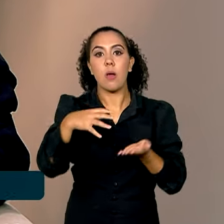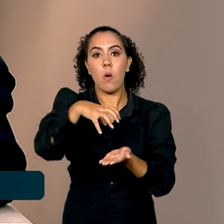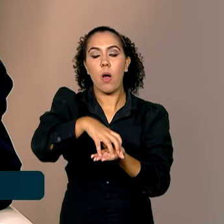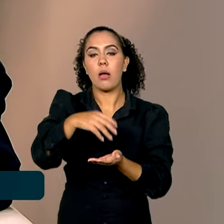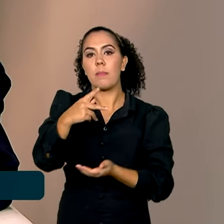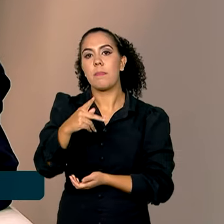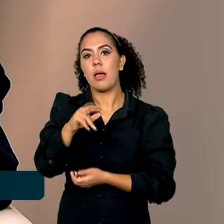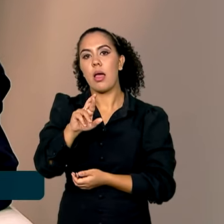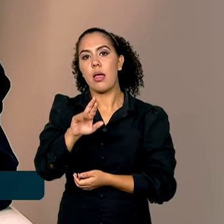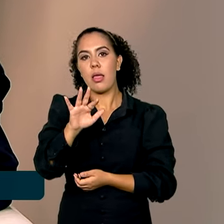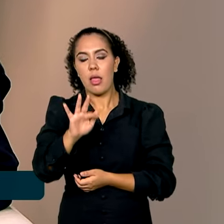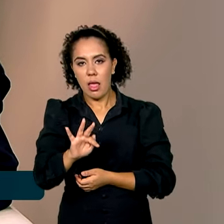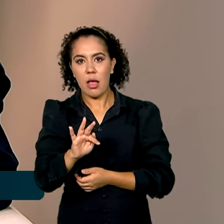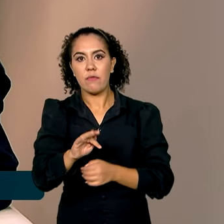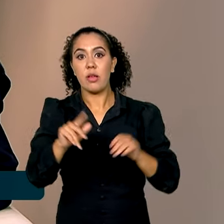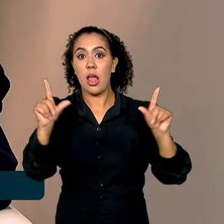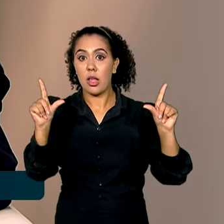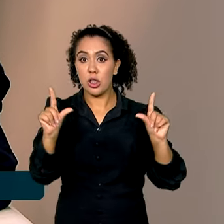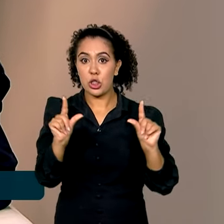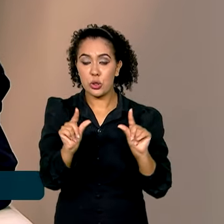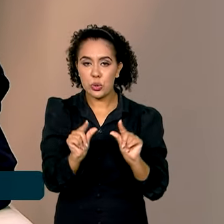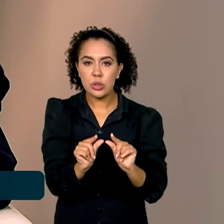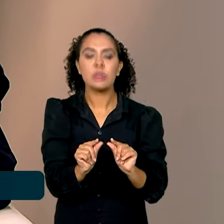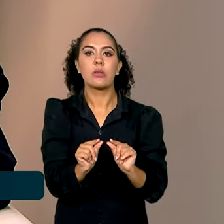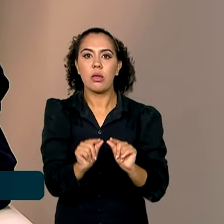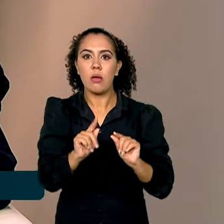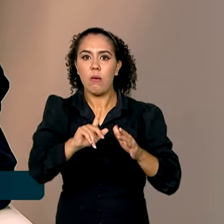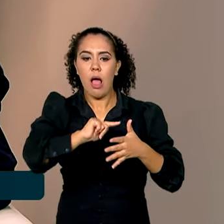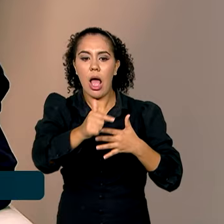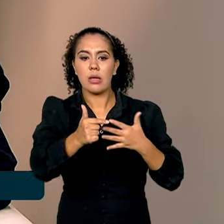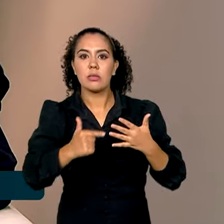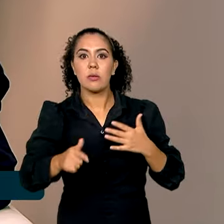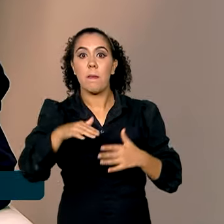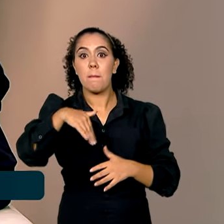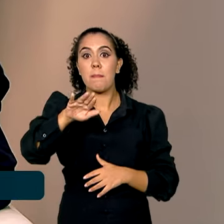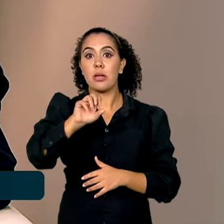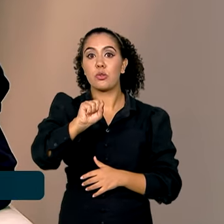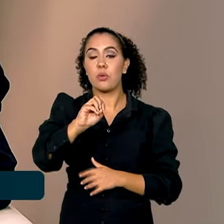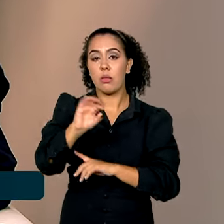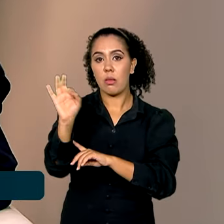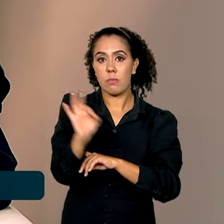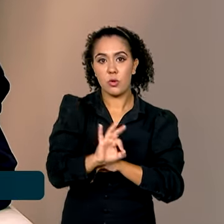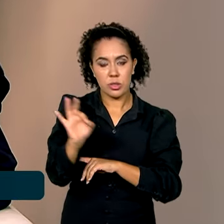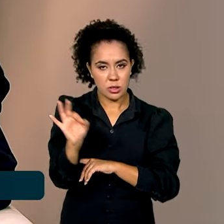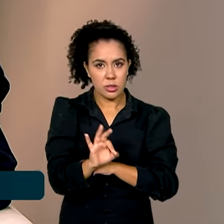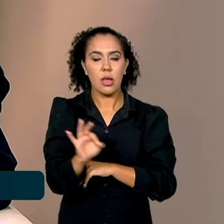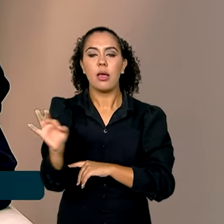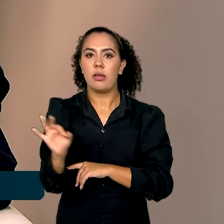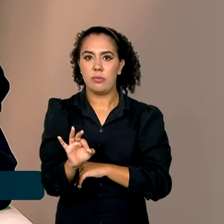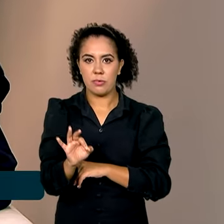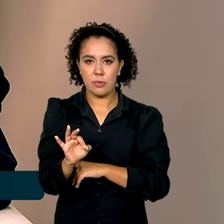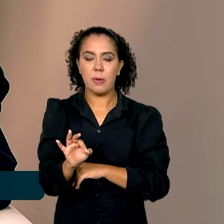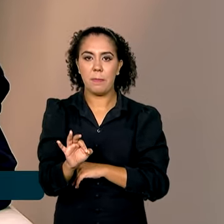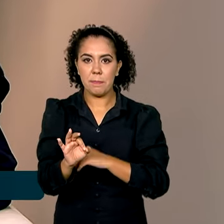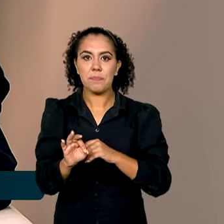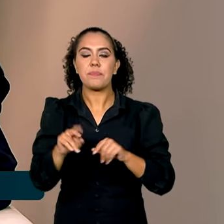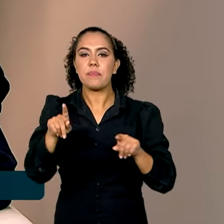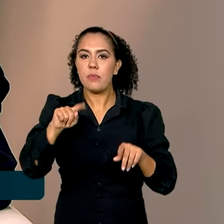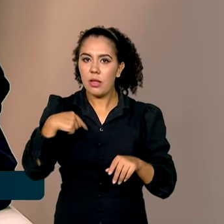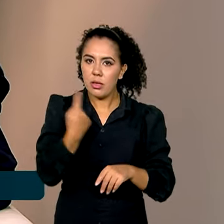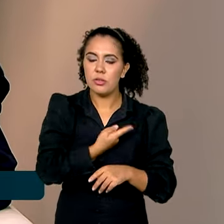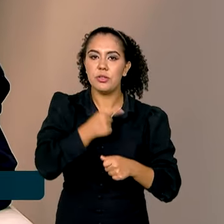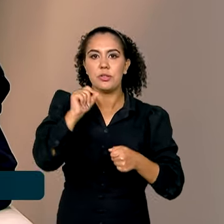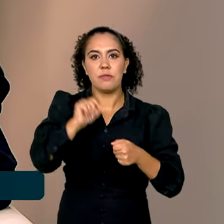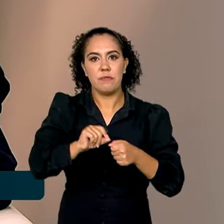reduziu a letalidade nas suas ações em mais de 80% sem diminuir a nossa eficiência. fizemos